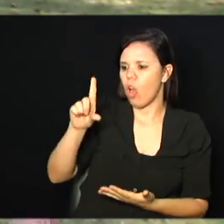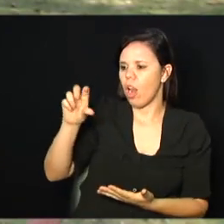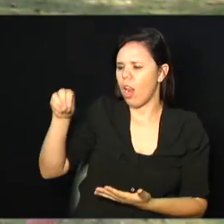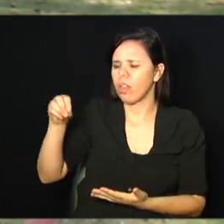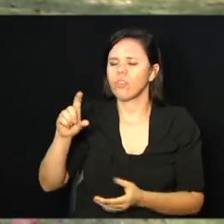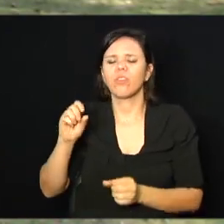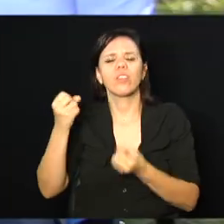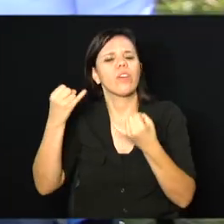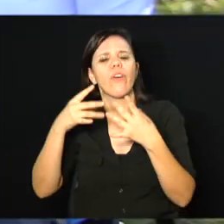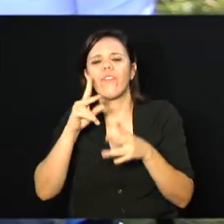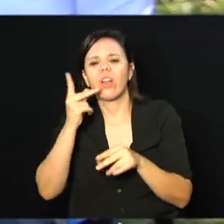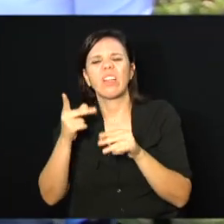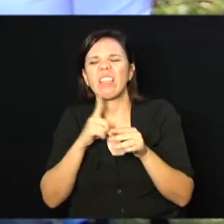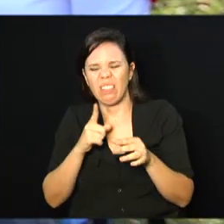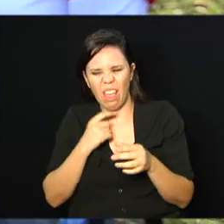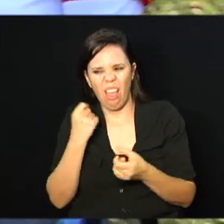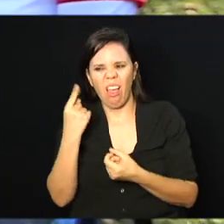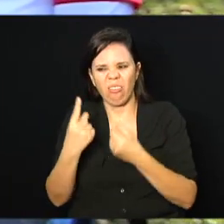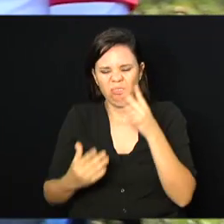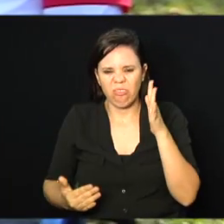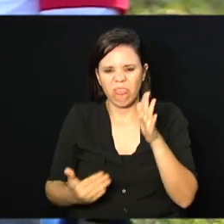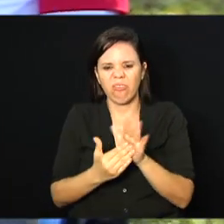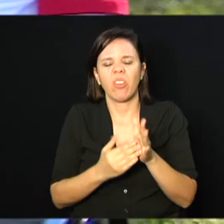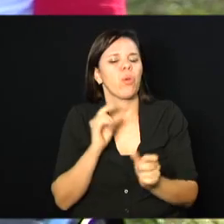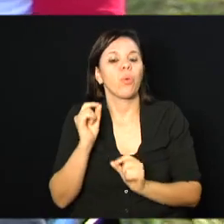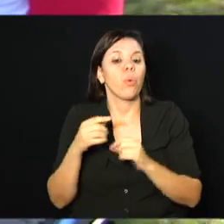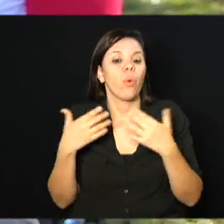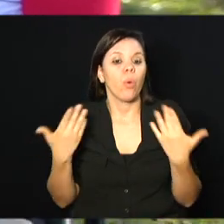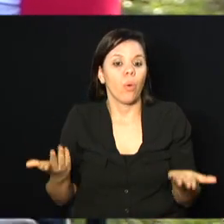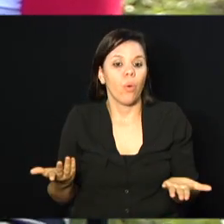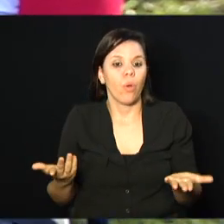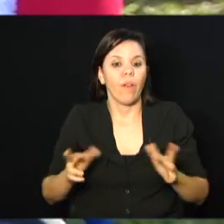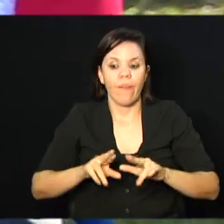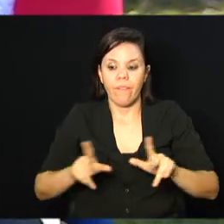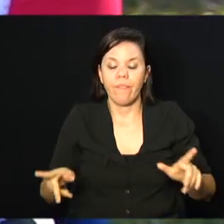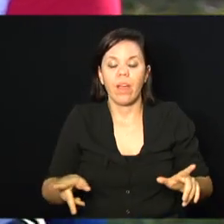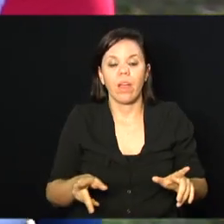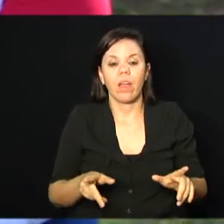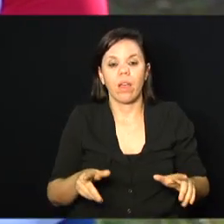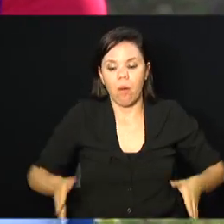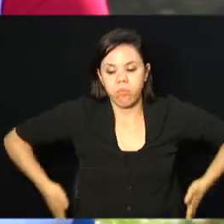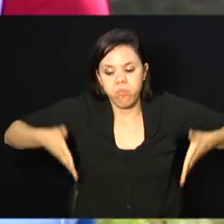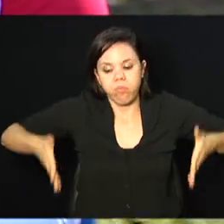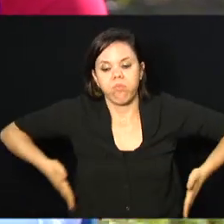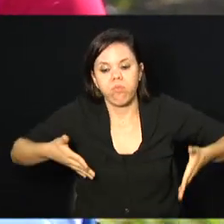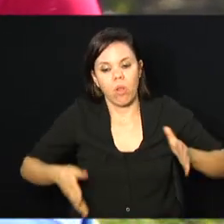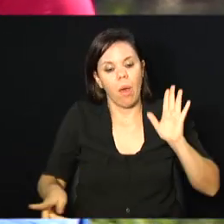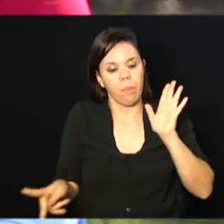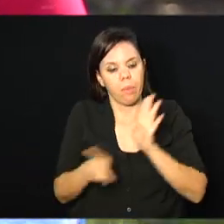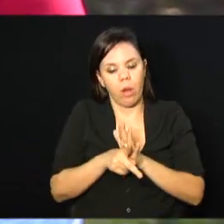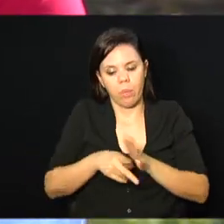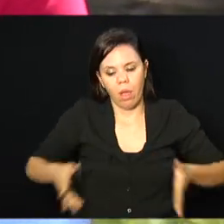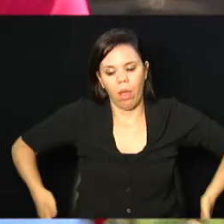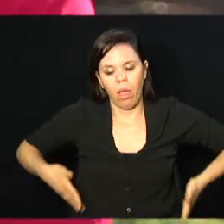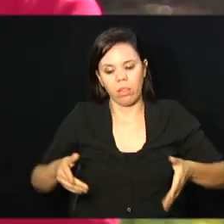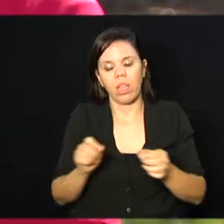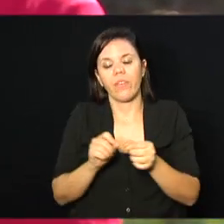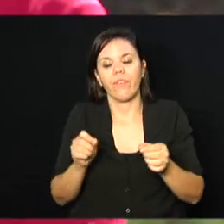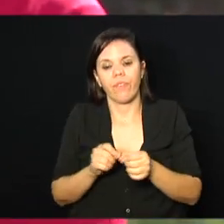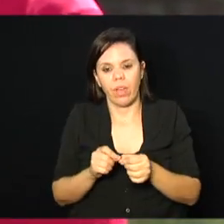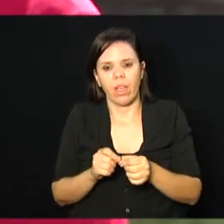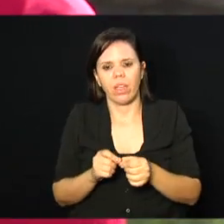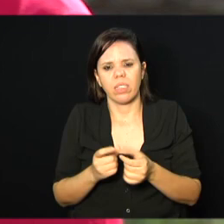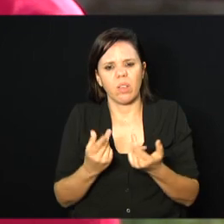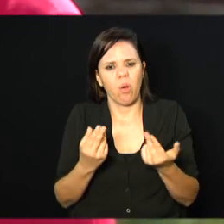Existem várias, né? Sim, claro. Uma das barreiras do deficiente, cadeirante, é a própria cadeira. Que faz criar